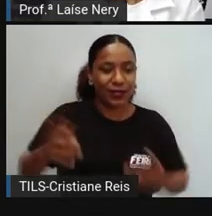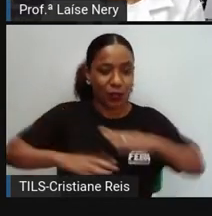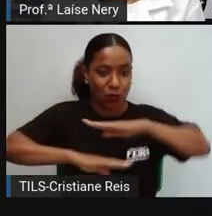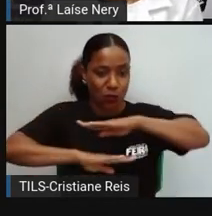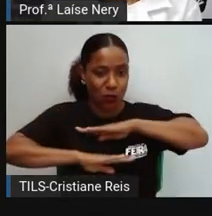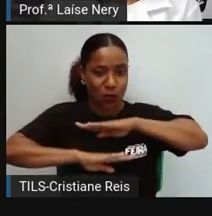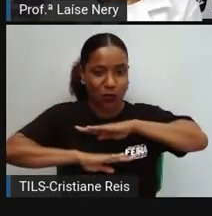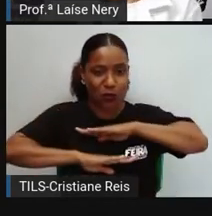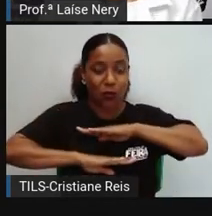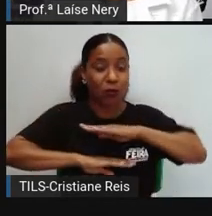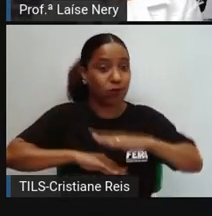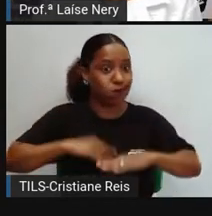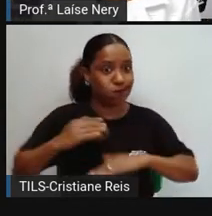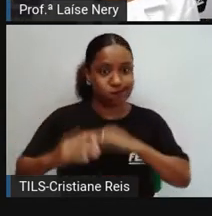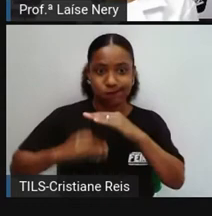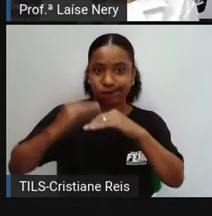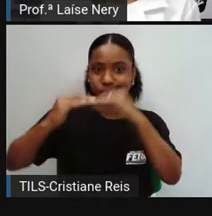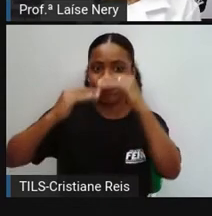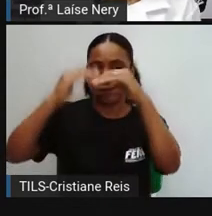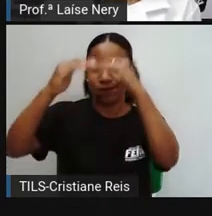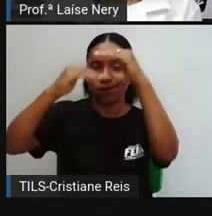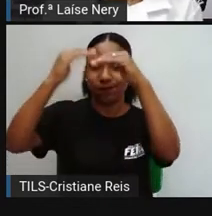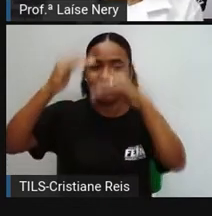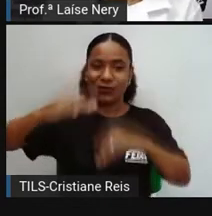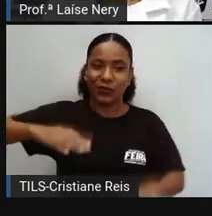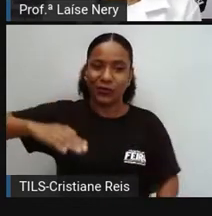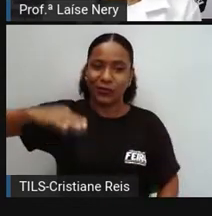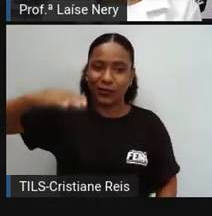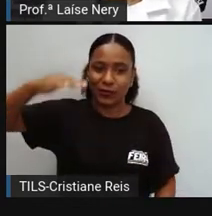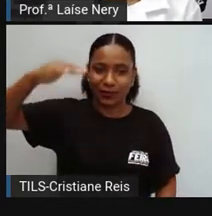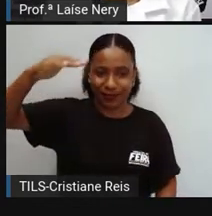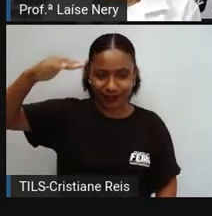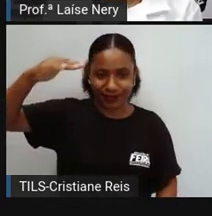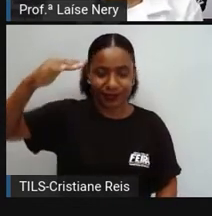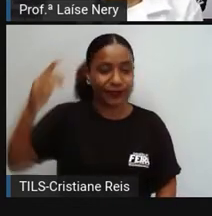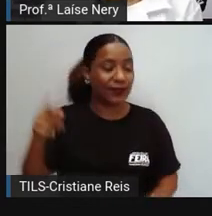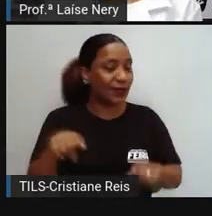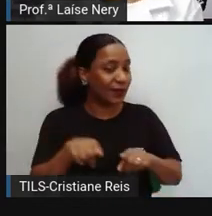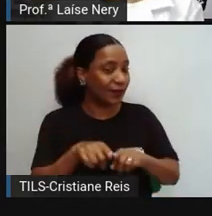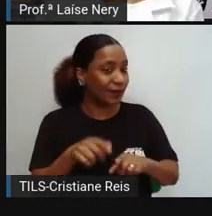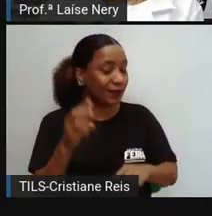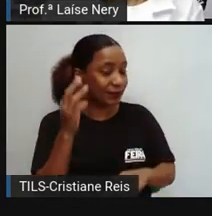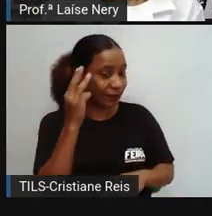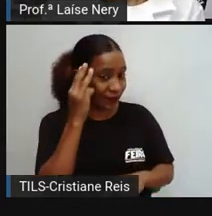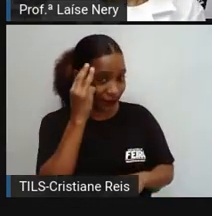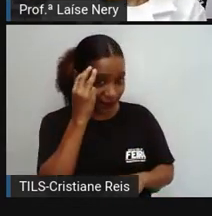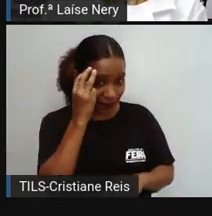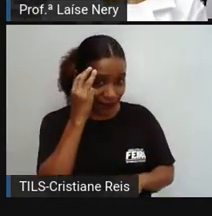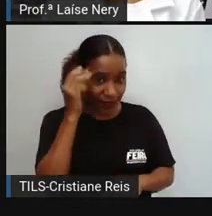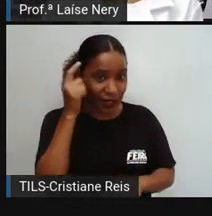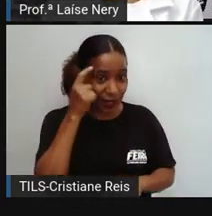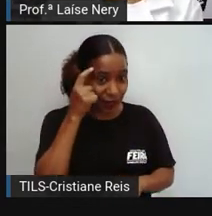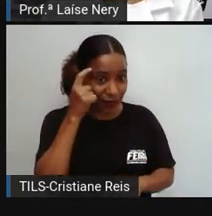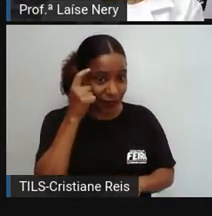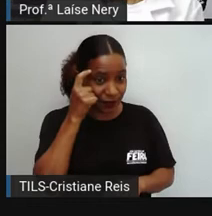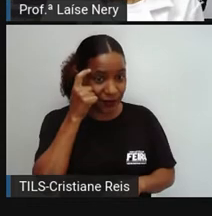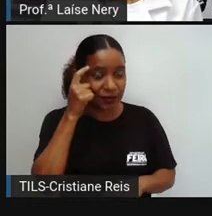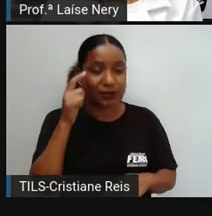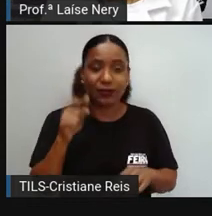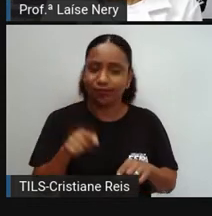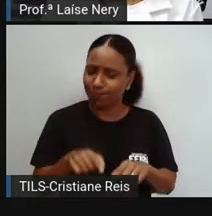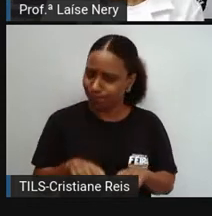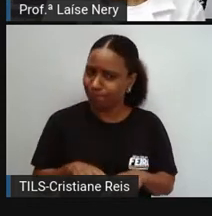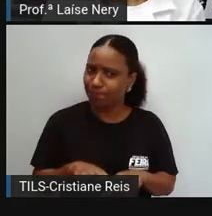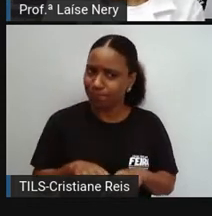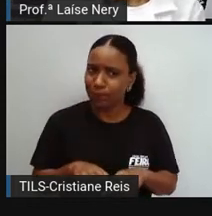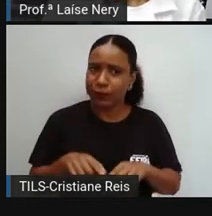cresce mais. E também acontece o desenvolvimento mental social social, que é quando a